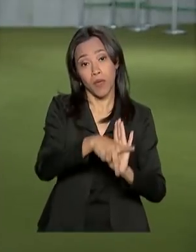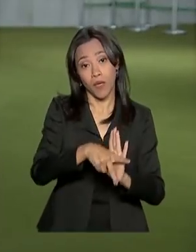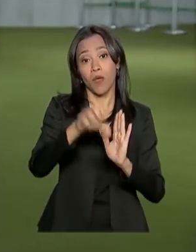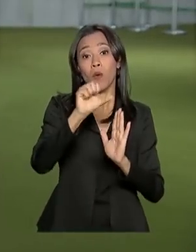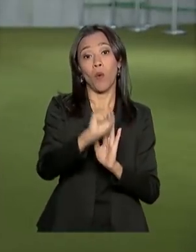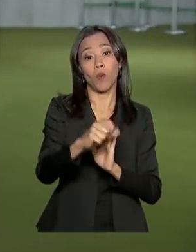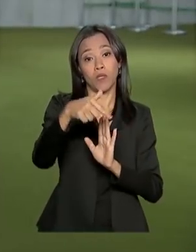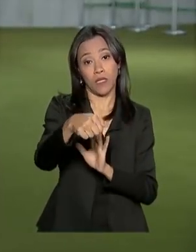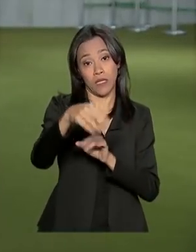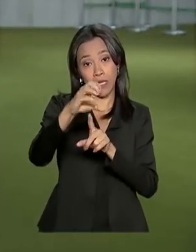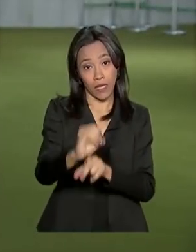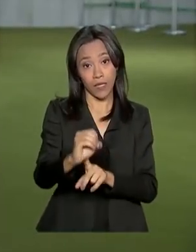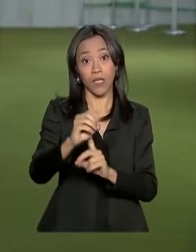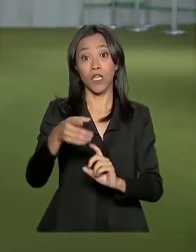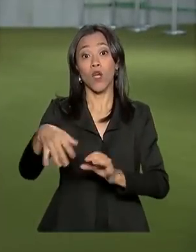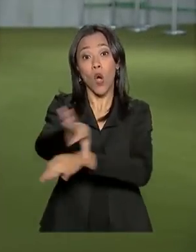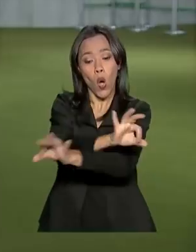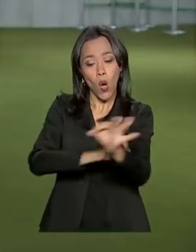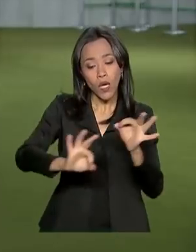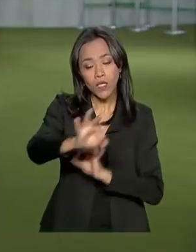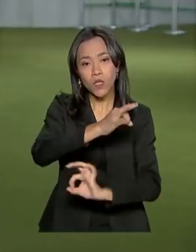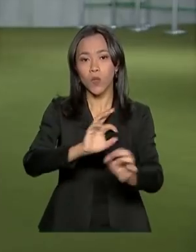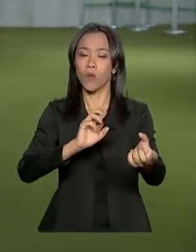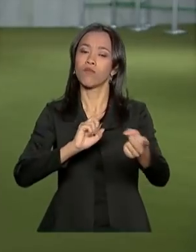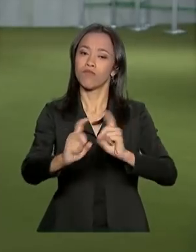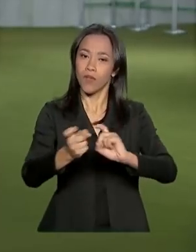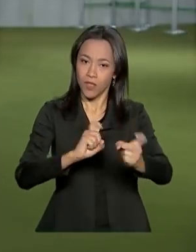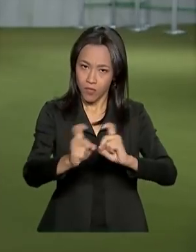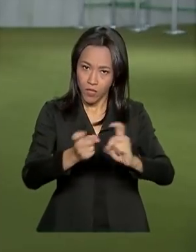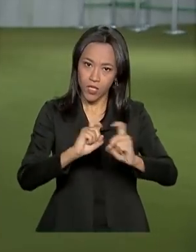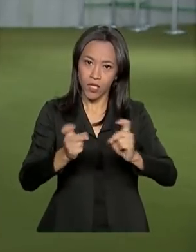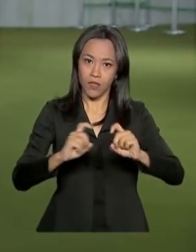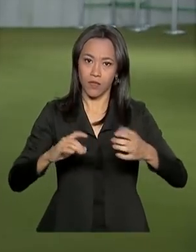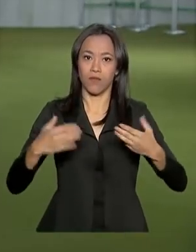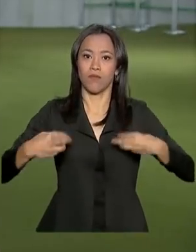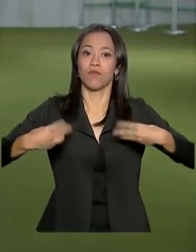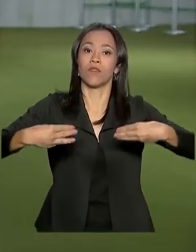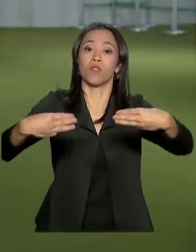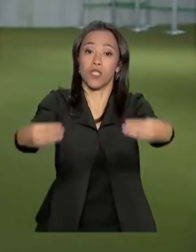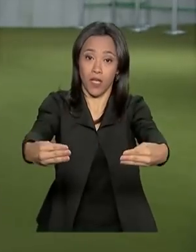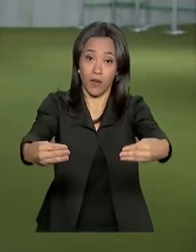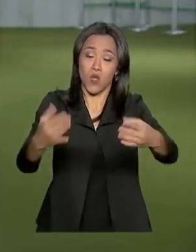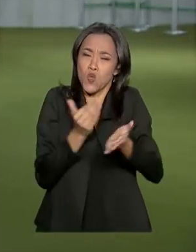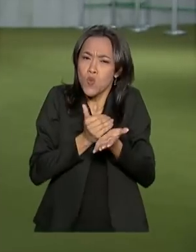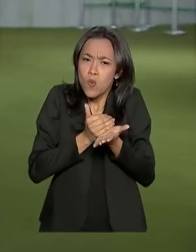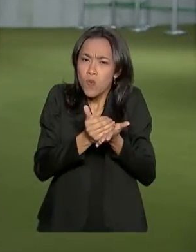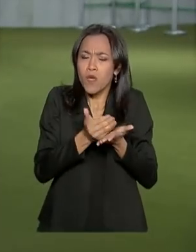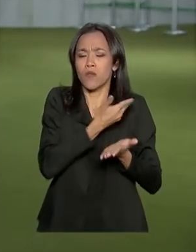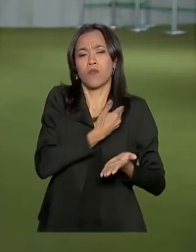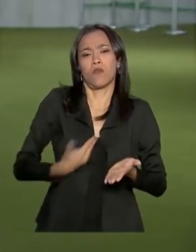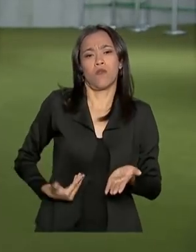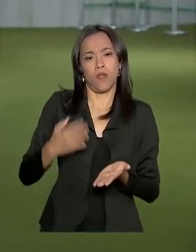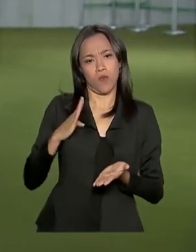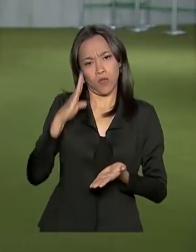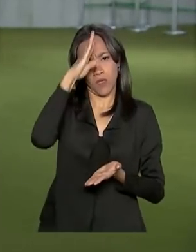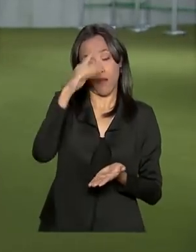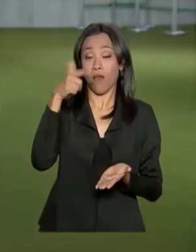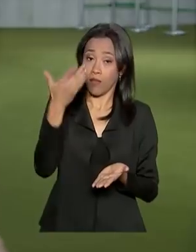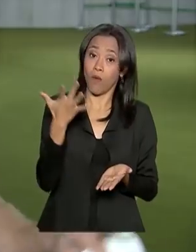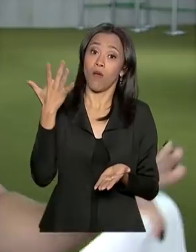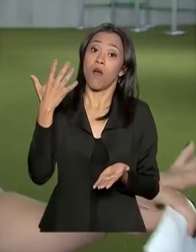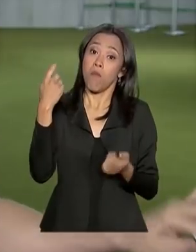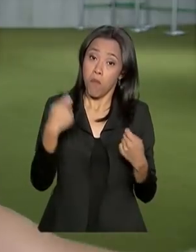reestruturou a esplanada administração federal no início do governo Bolsonaro. Essas decisões de ontem, elas ainda podem ser